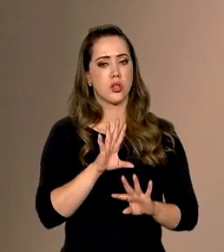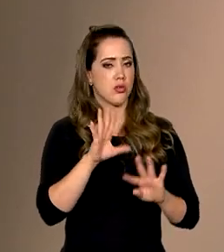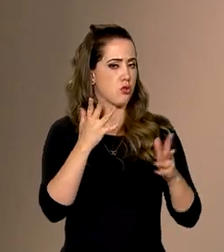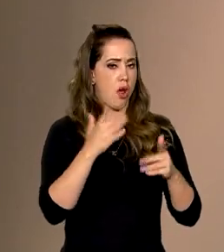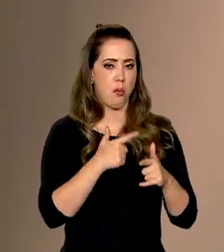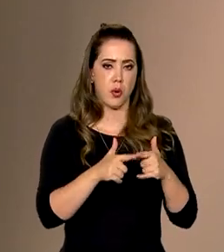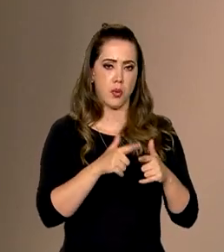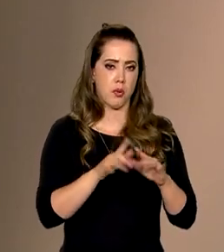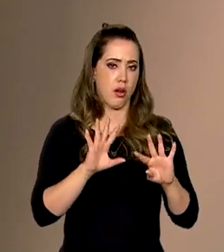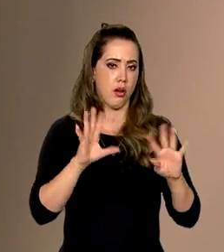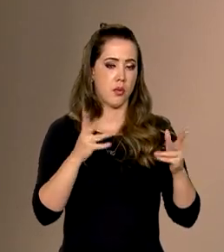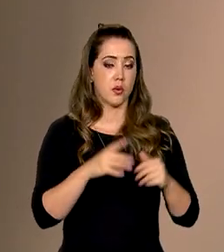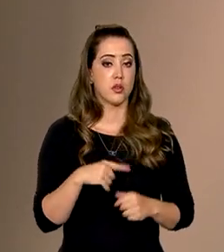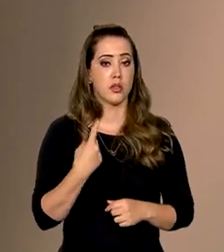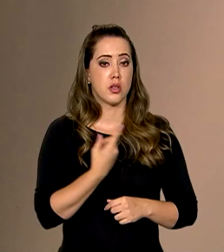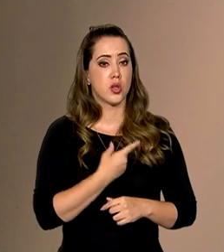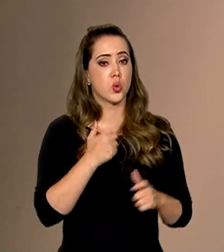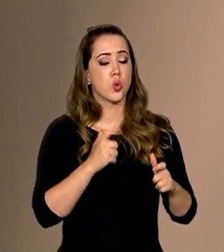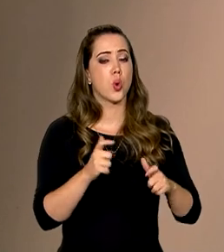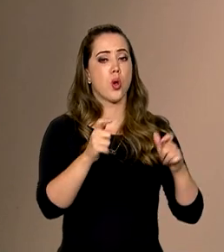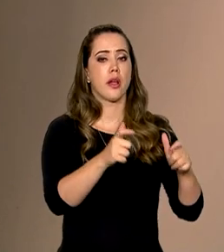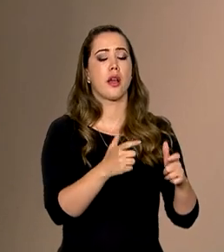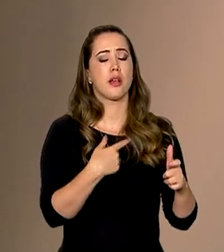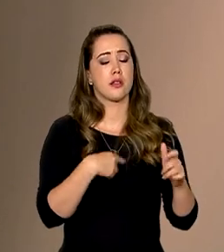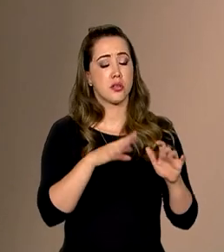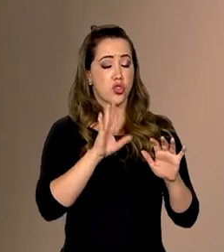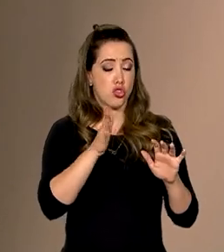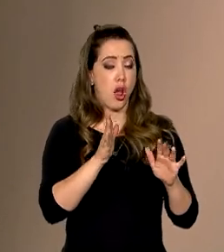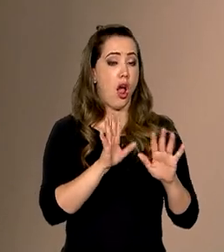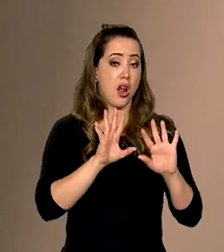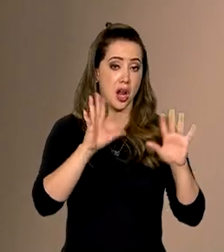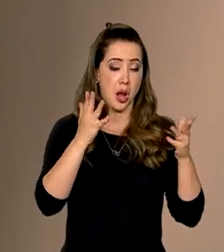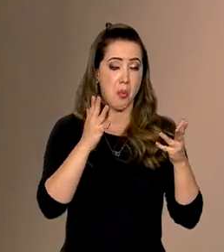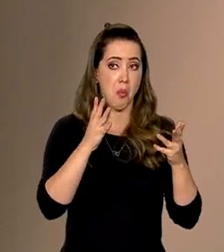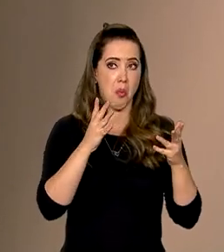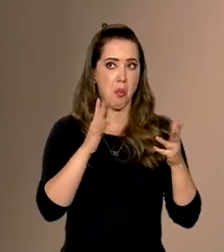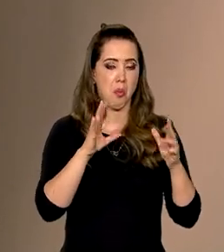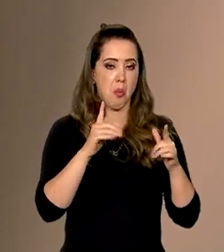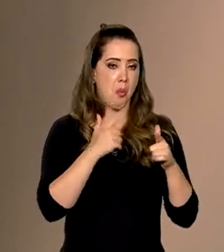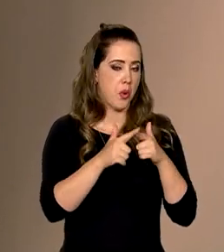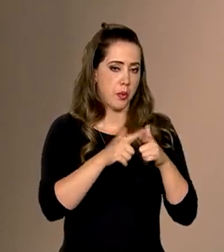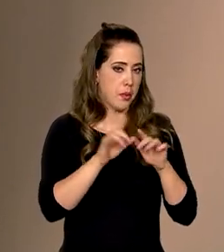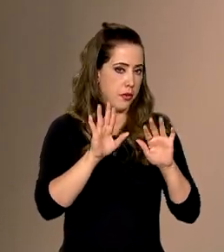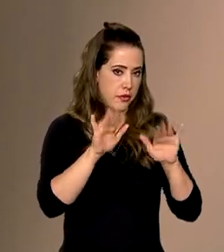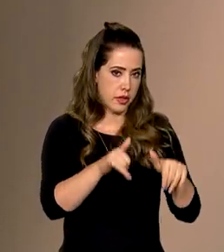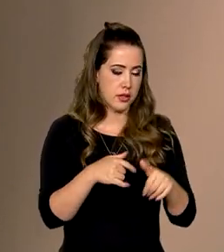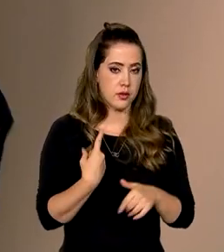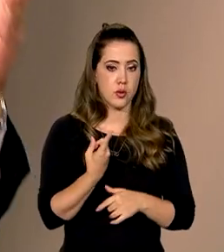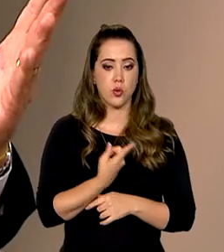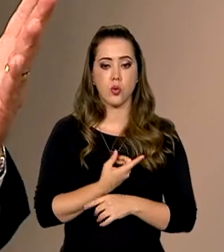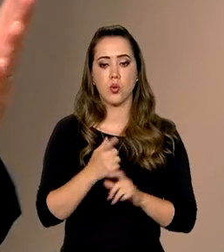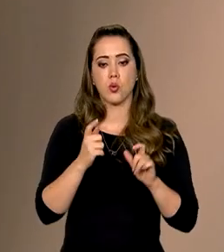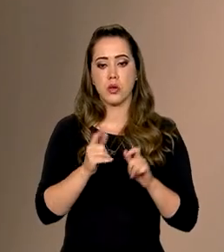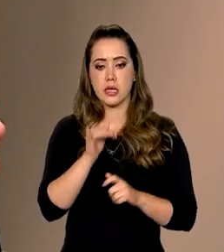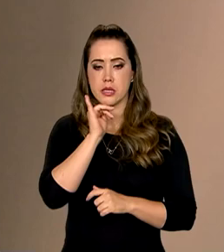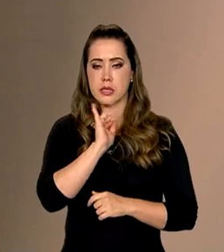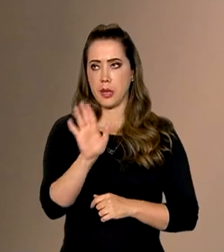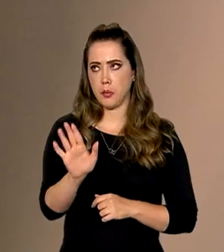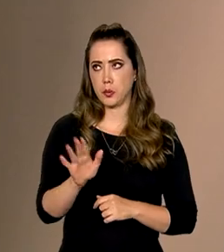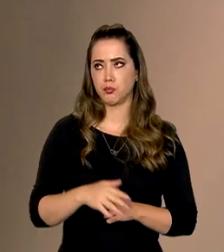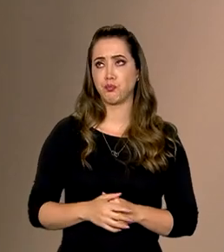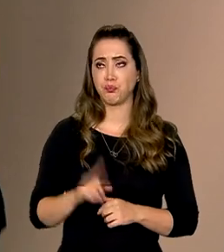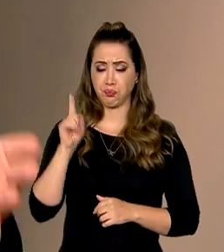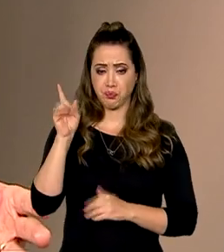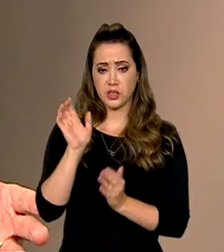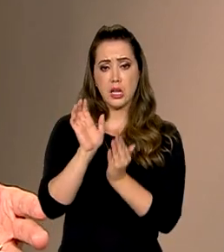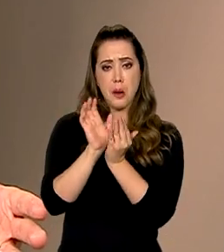resolvida. E nos estados em que essa situação está resolvida, a superintendência estadual da pesca, vamos dar um exemplo, Pernambuco,